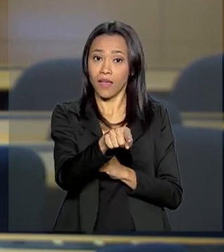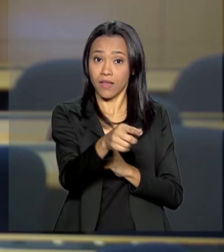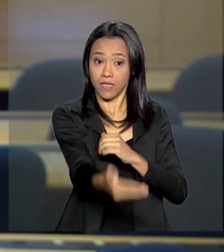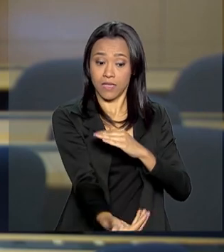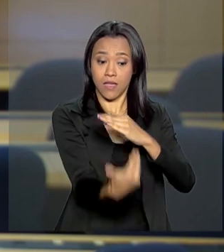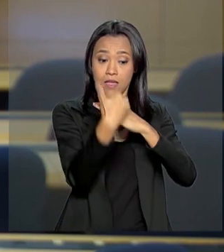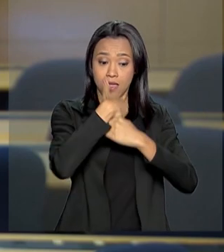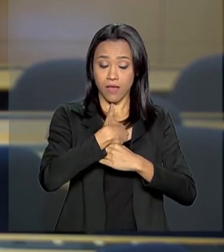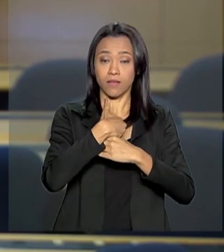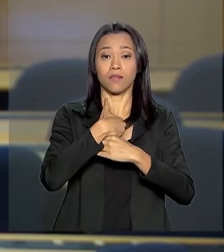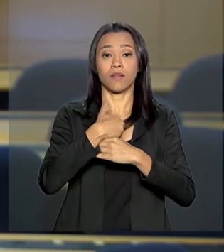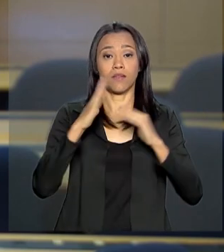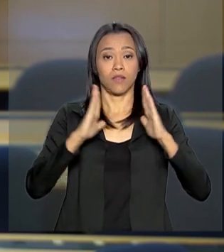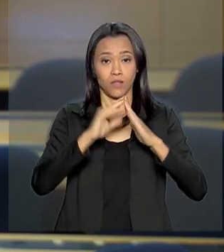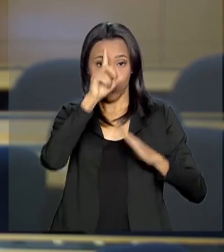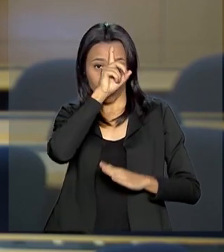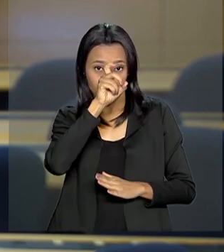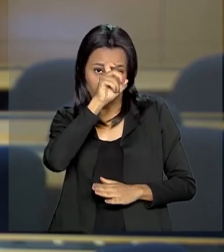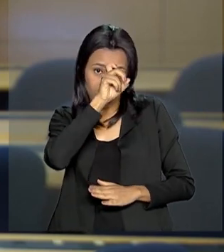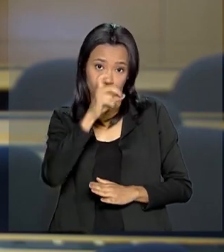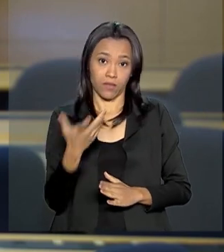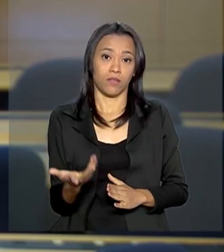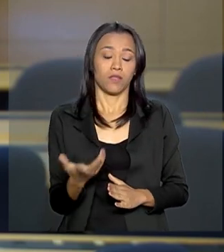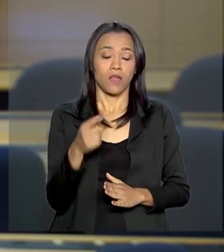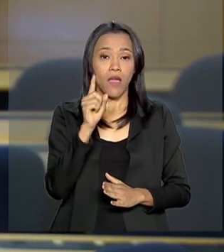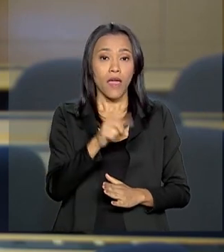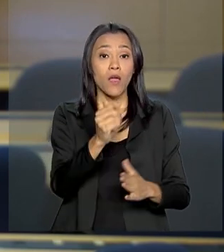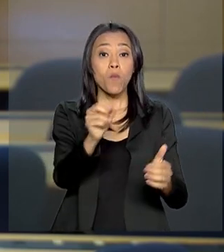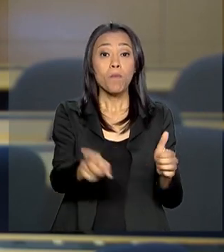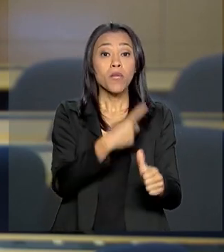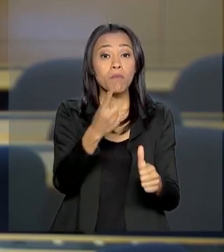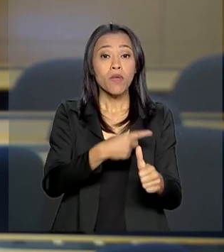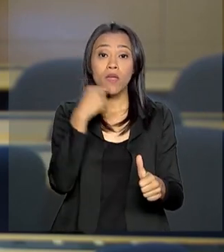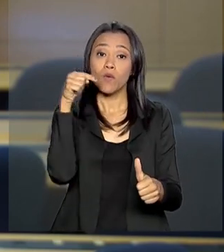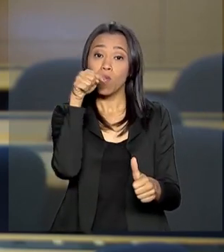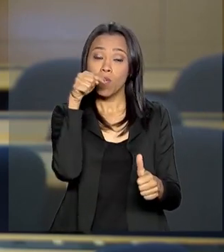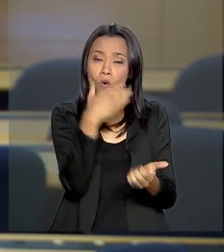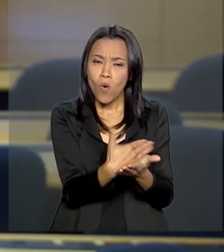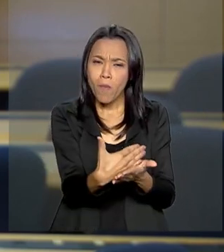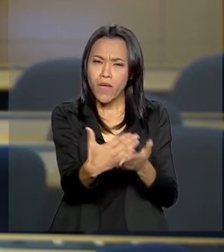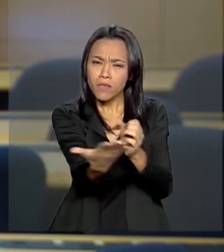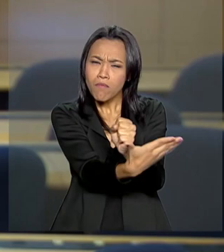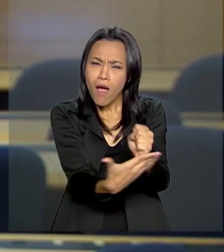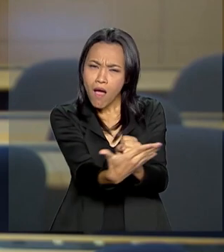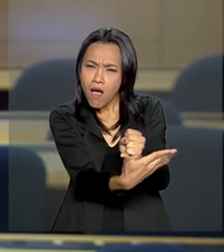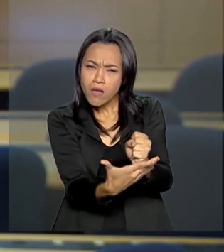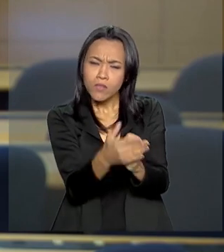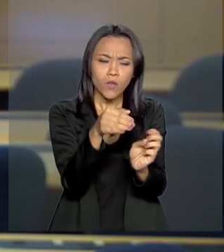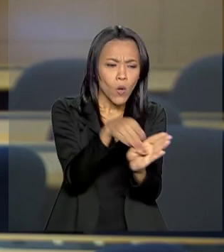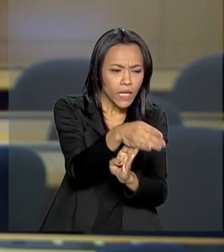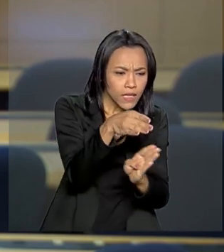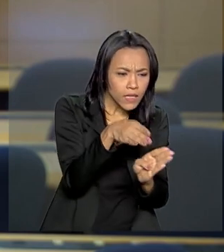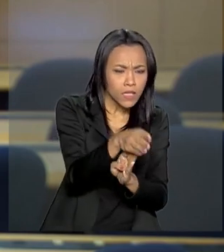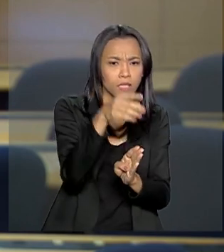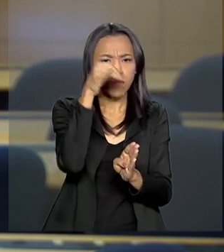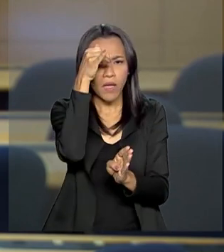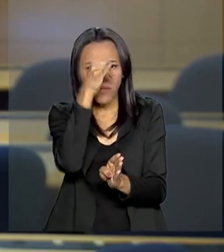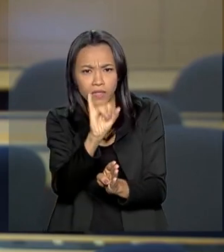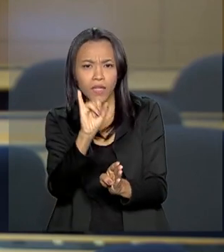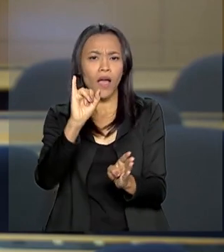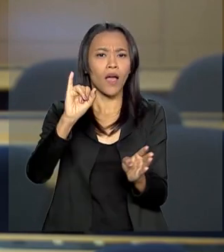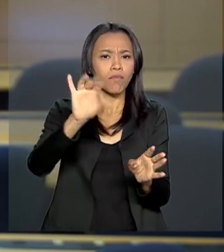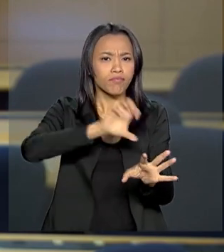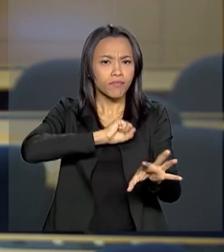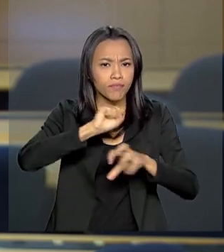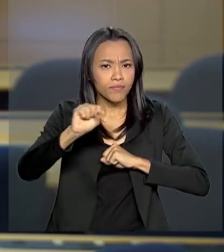no sistema de saúde. É um atendimento inicial que orienta sobre a prevenção de